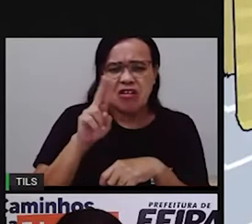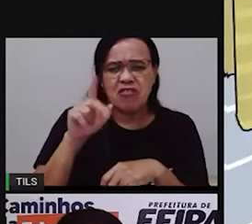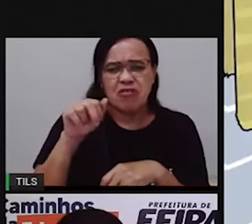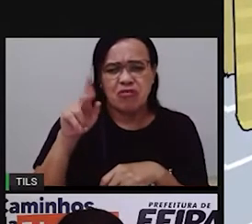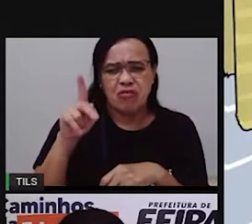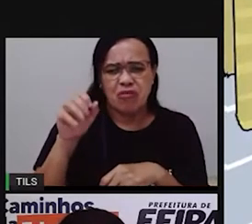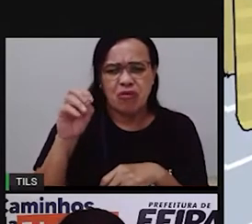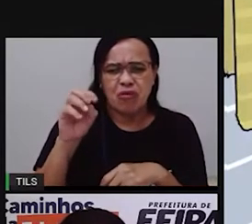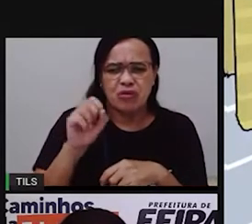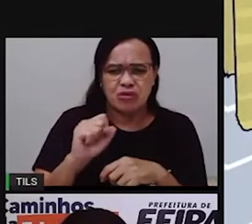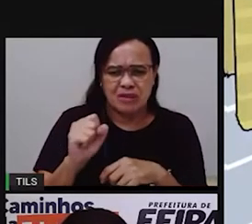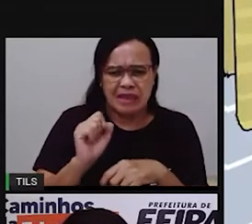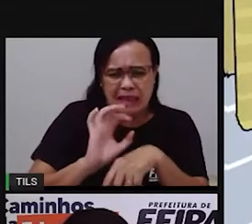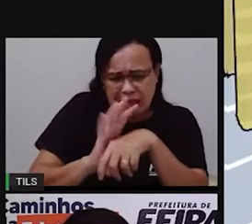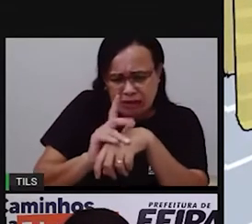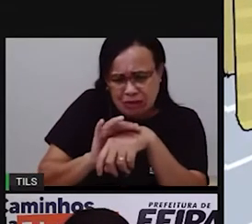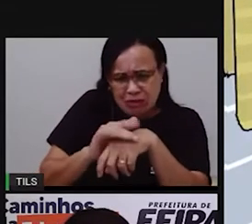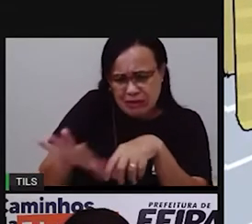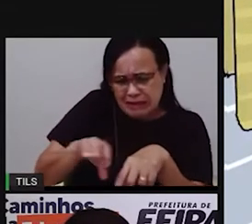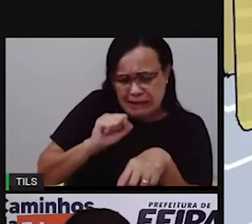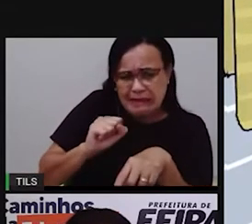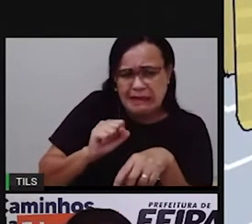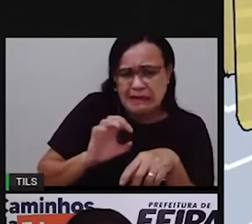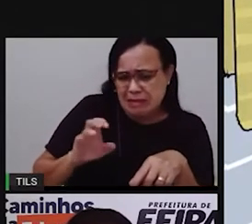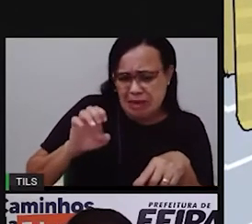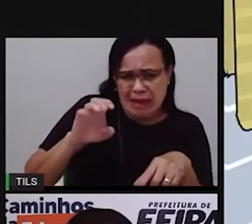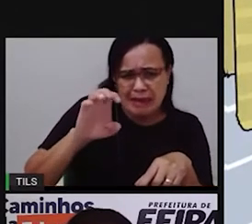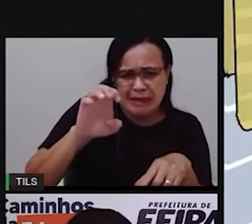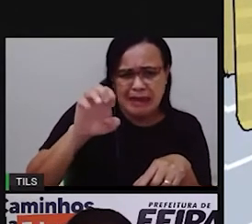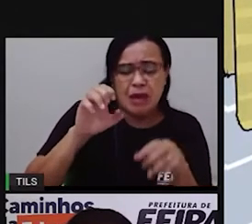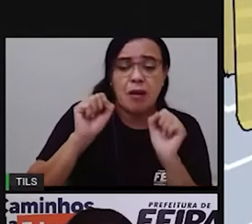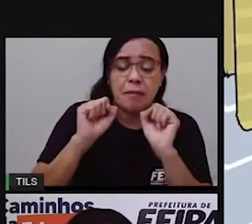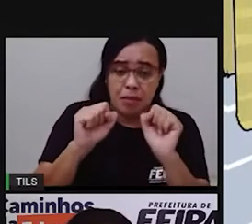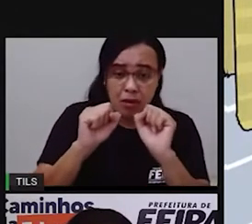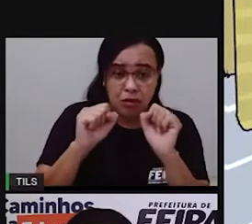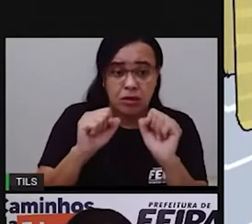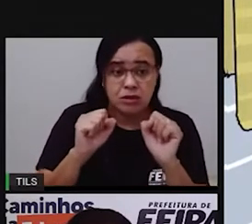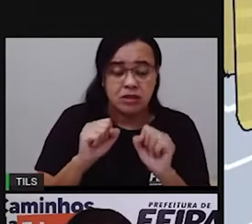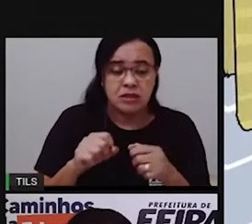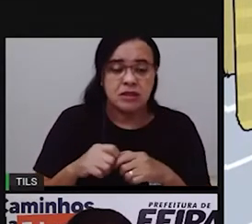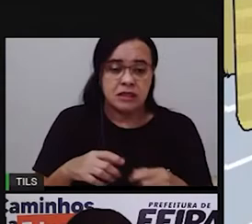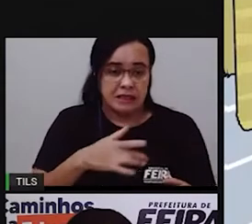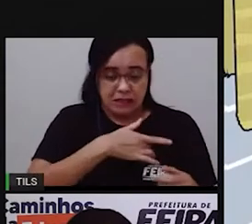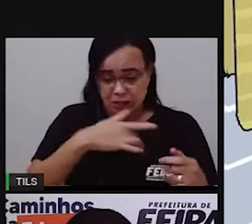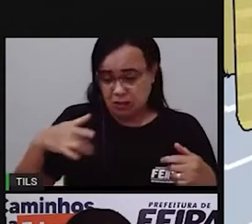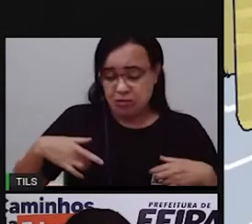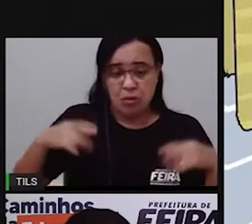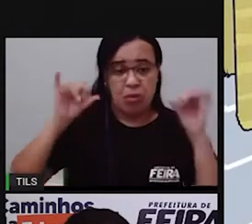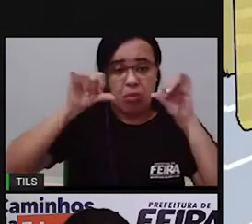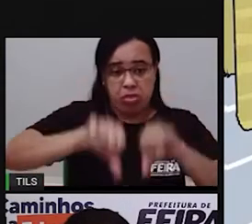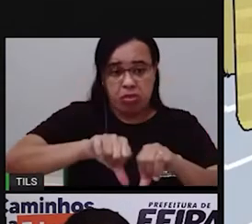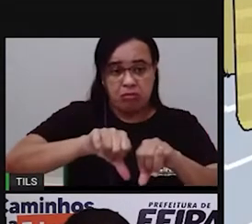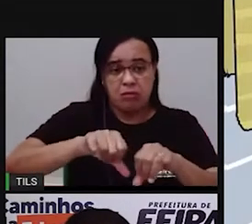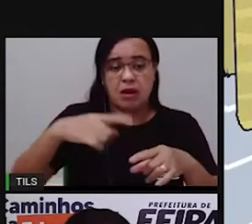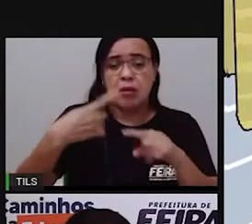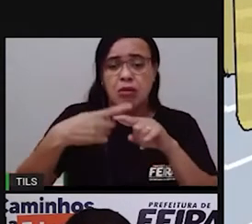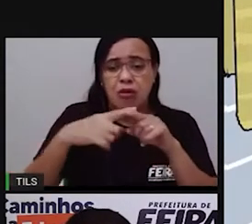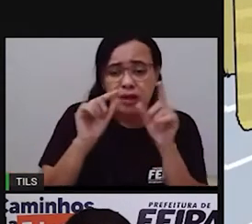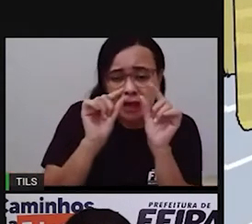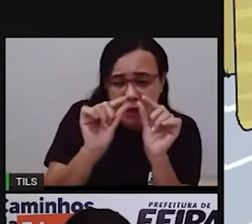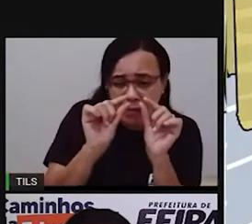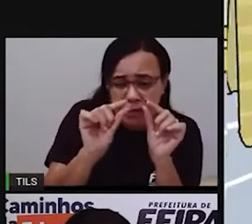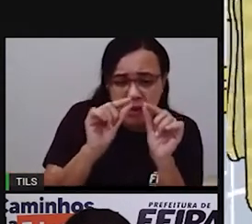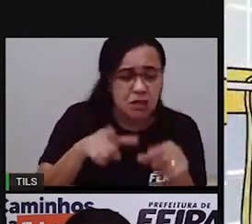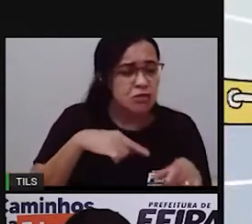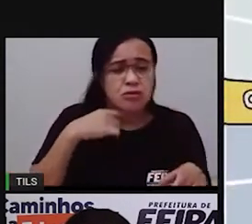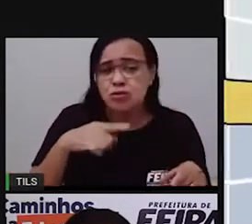saúde. Credo! O é isso? Fungos e bactérias? Os fungos e as bactérias são micro-organismos tão pequeninos que não